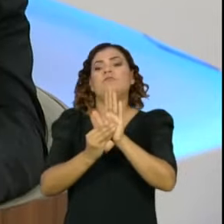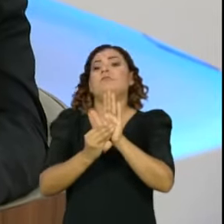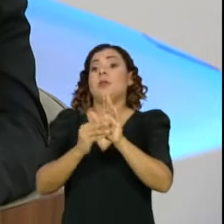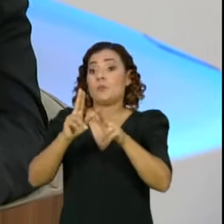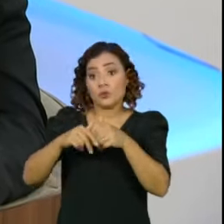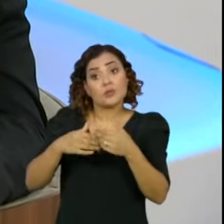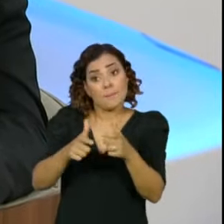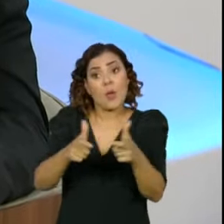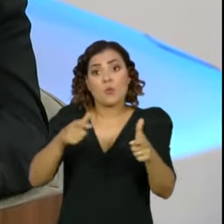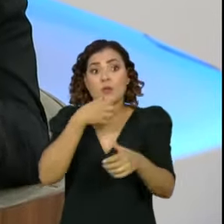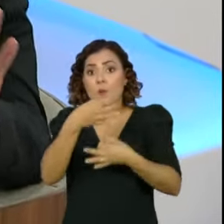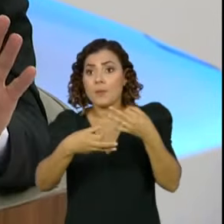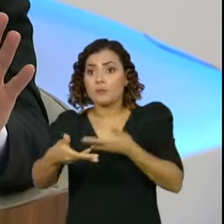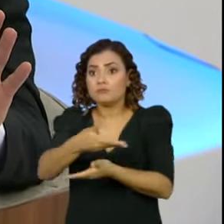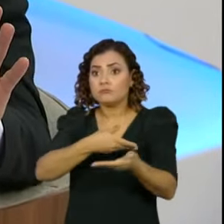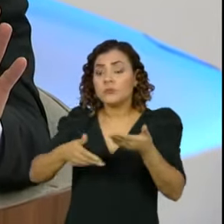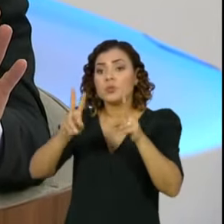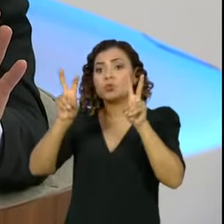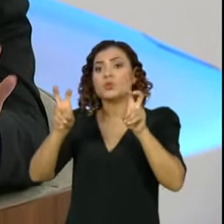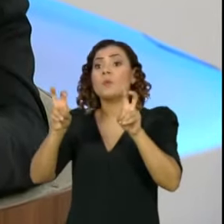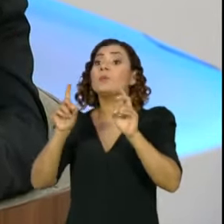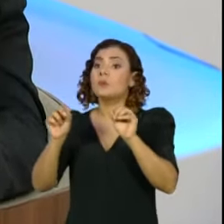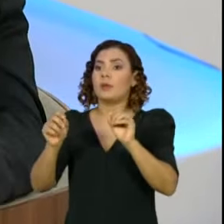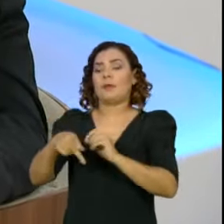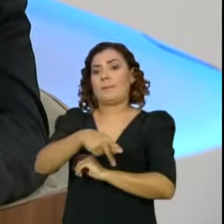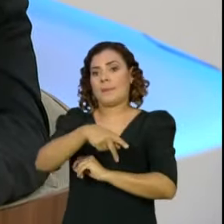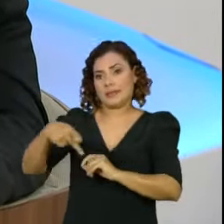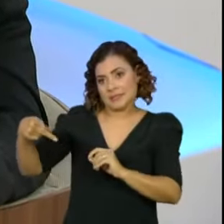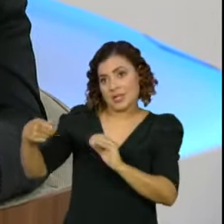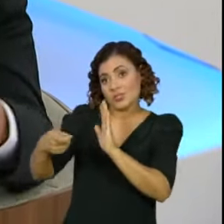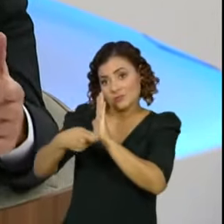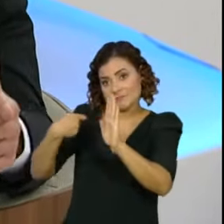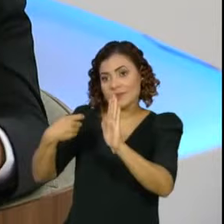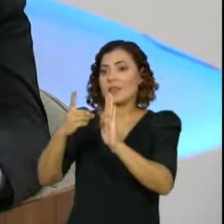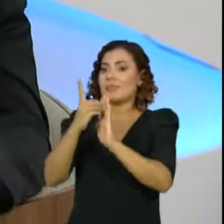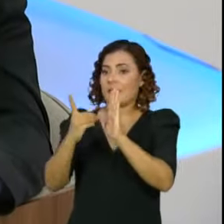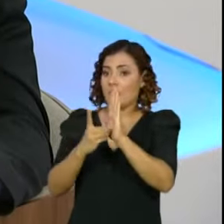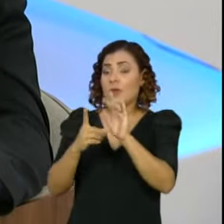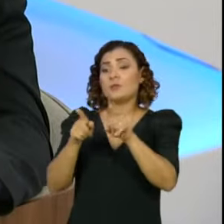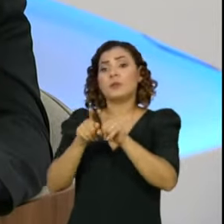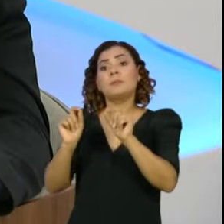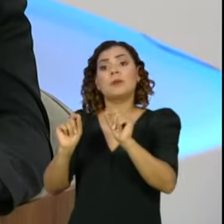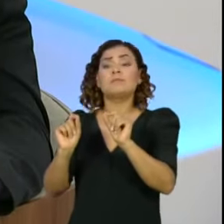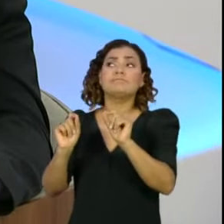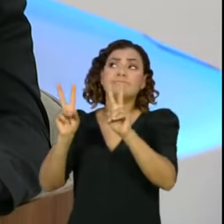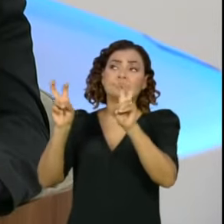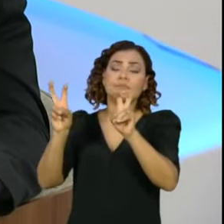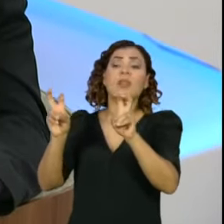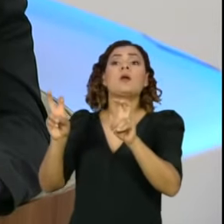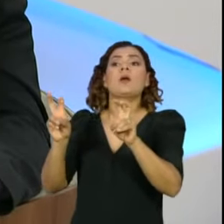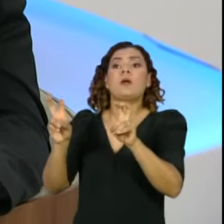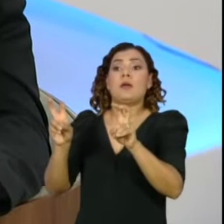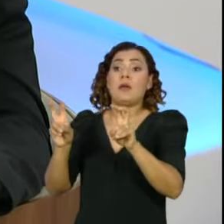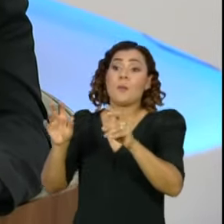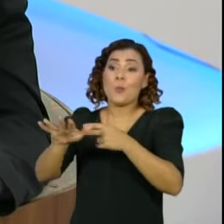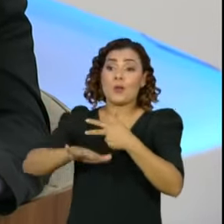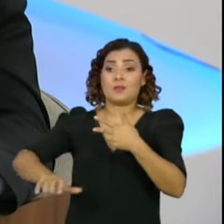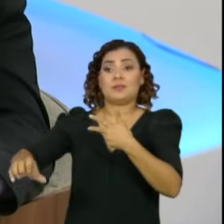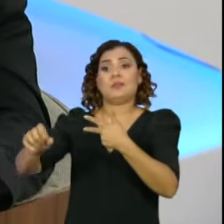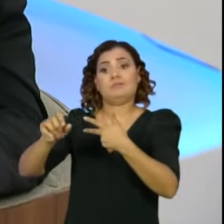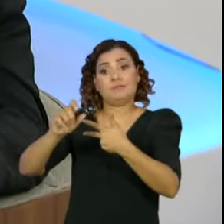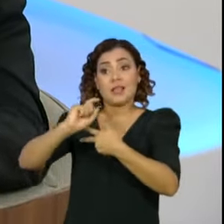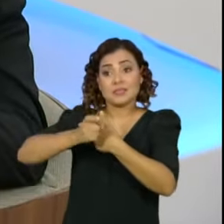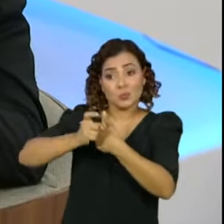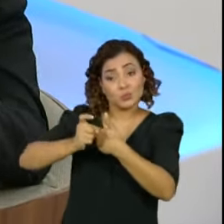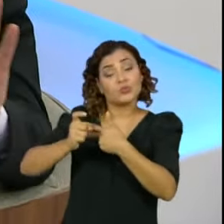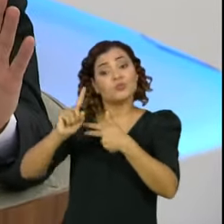vamos ouvir a maioria em relação ao mérito do decreto presidencial, mas também essa questão de eventual exorbitância do Poder Executivo em relação à prerrogativa que é